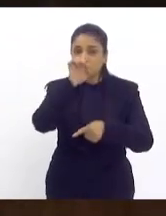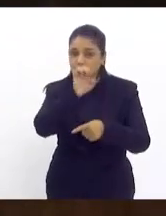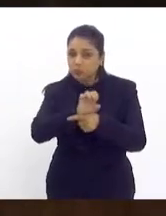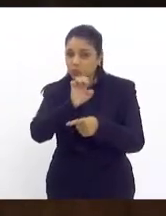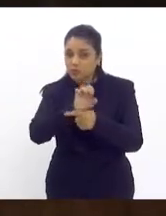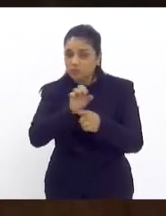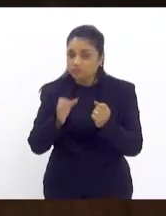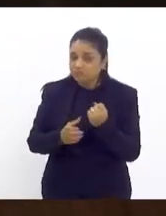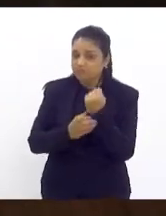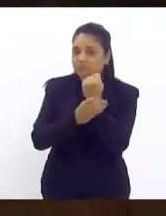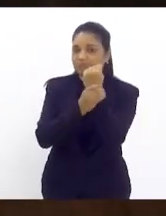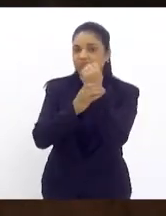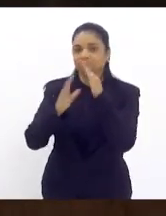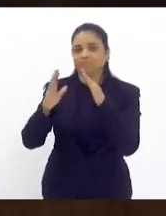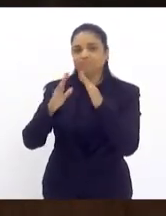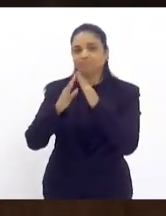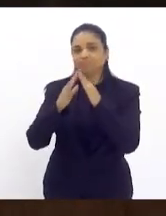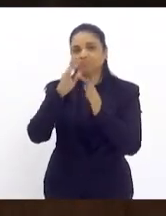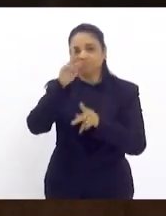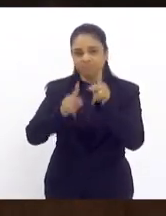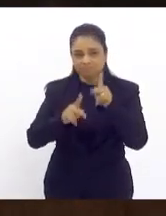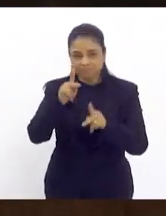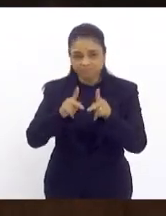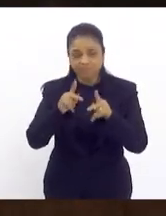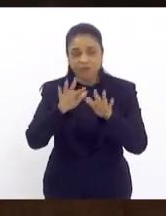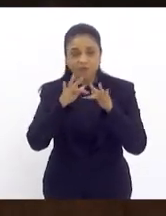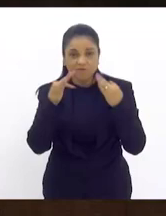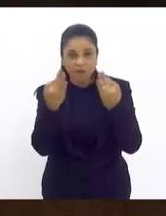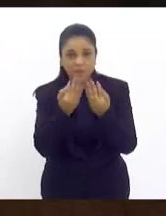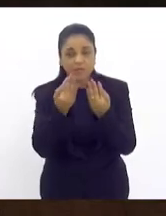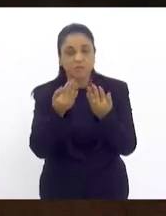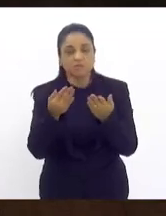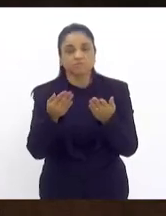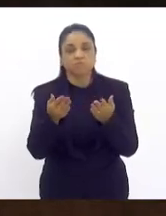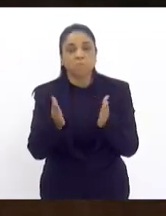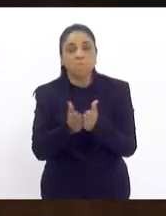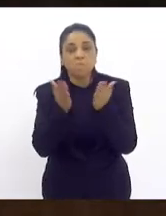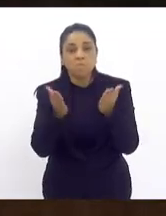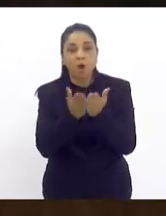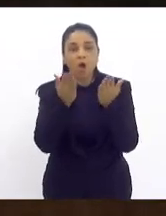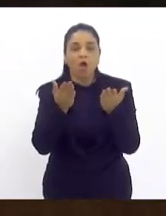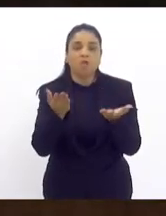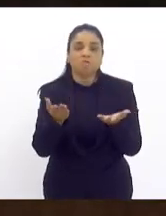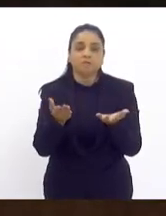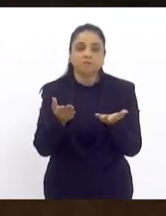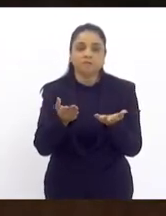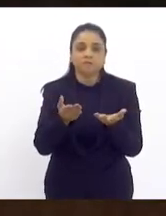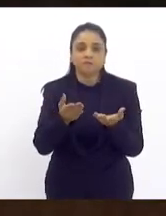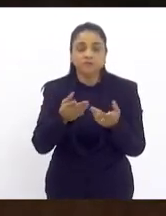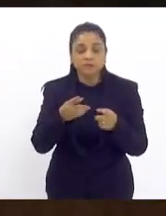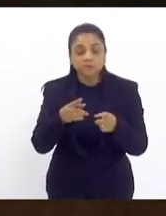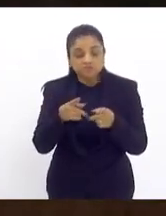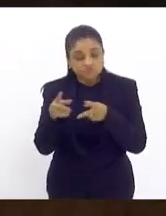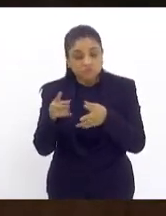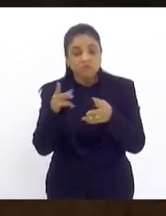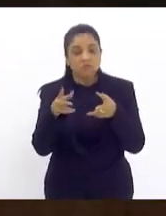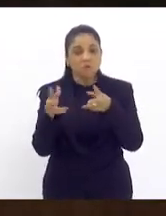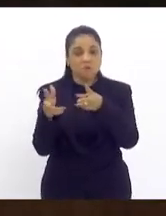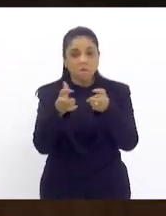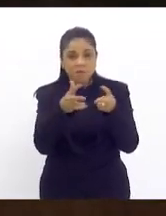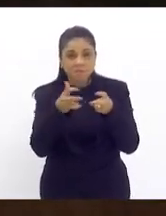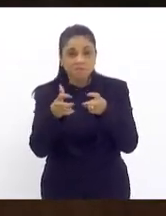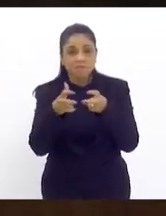garantia da moradia popular digna para as famílias de baixa renda considerando a realidade ainda calamitante do Estado do Rio de Janeiro